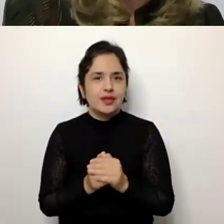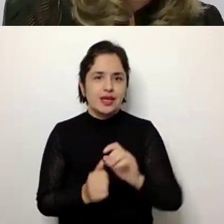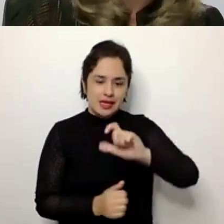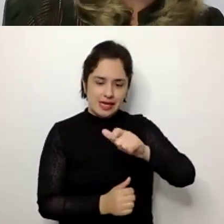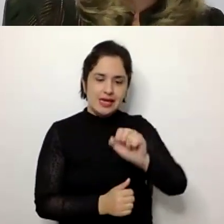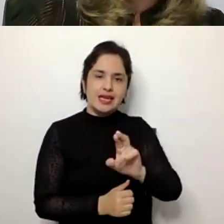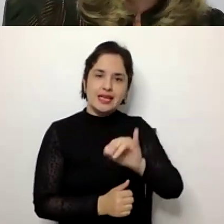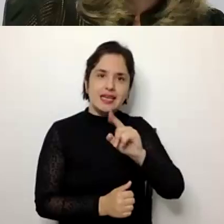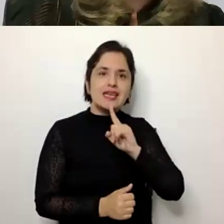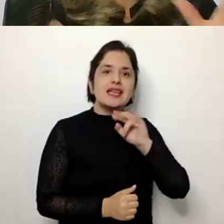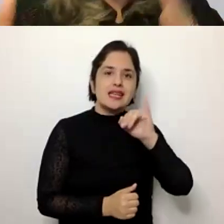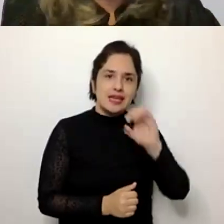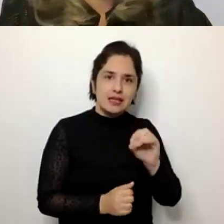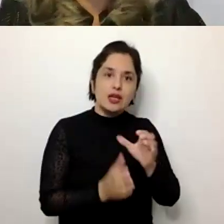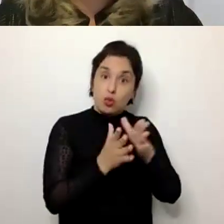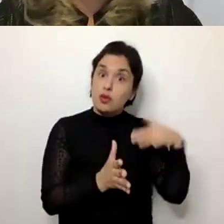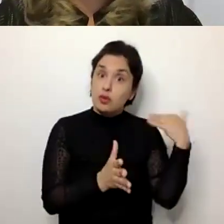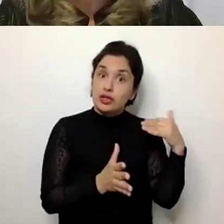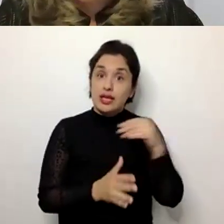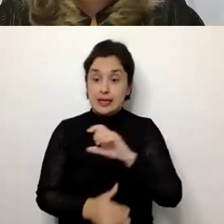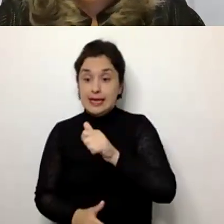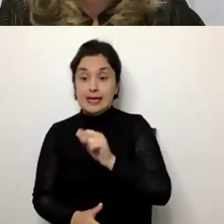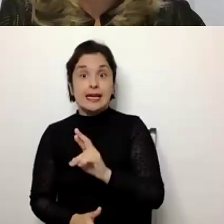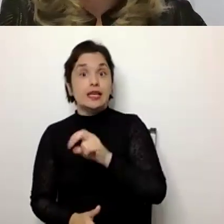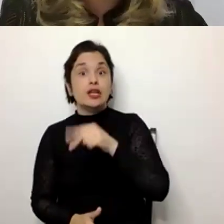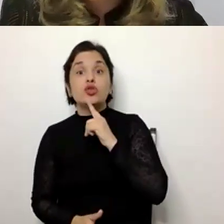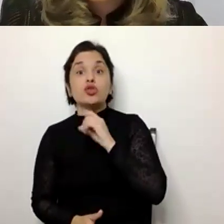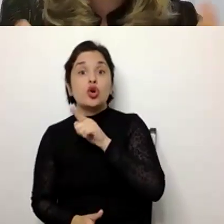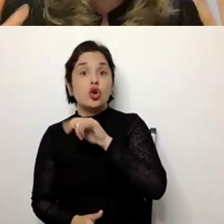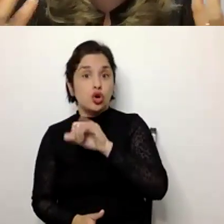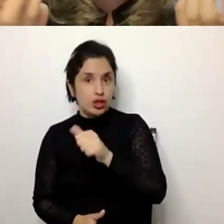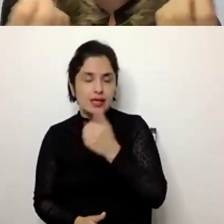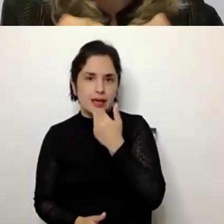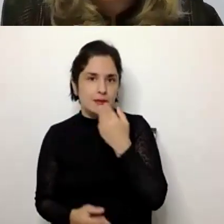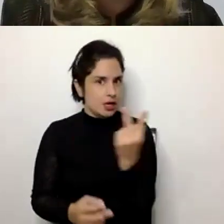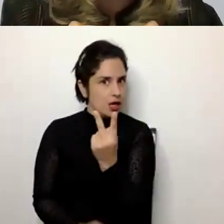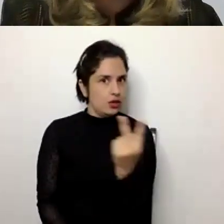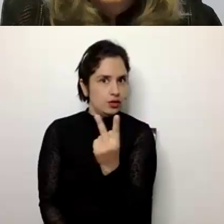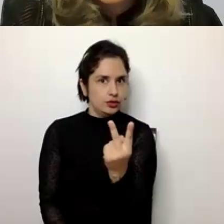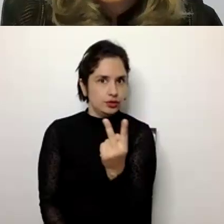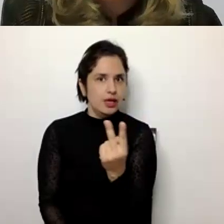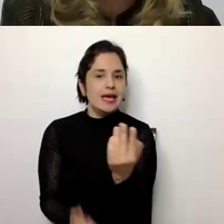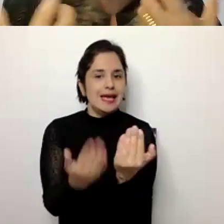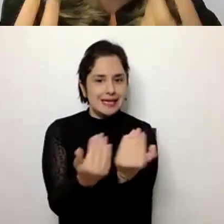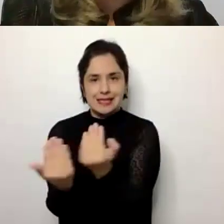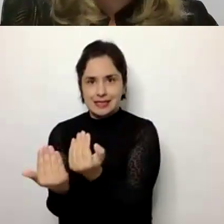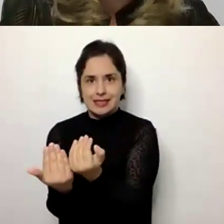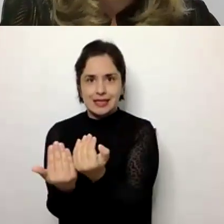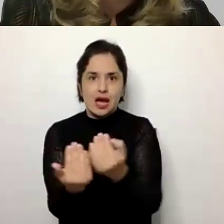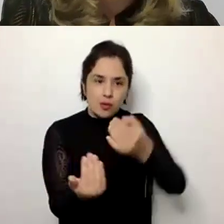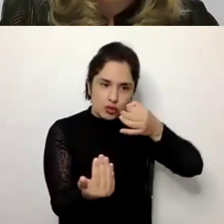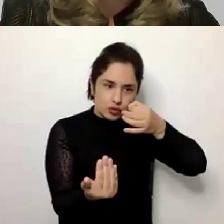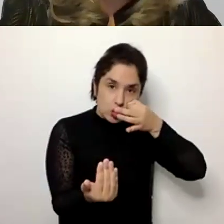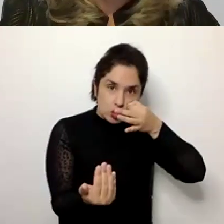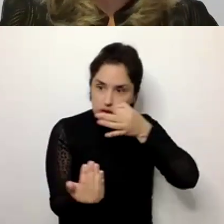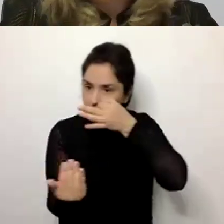sua grande relevância e a gerontologia também. Então, precisamos dos conhecimentos dessas duas áreas para